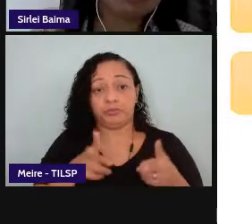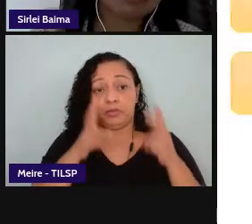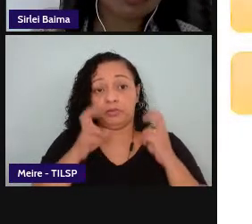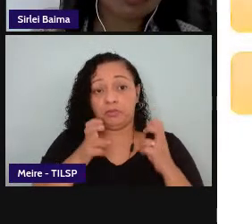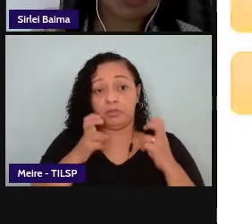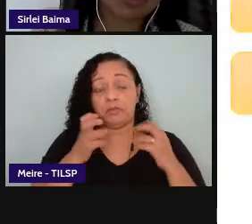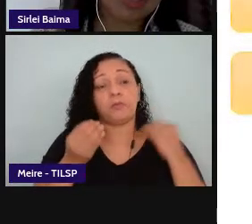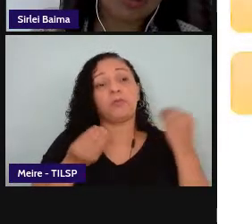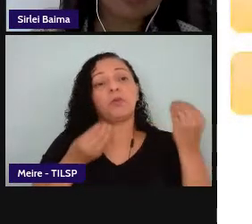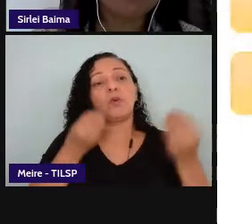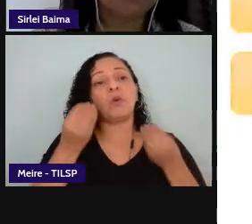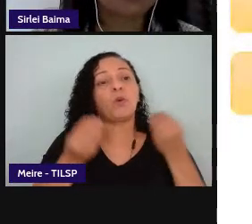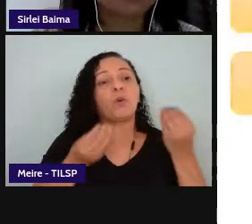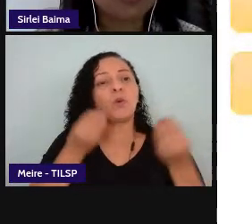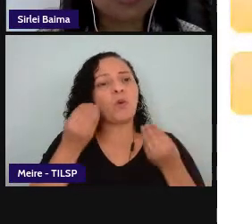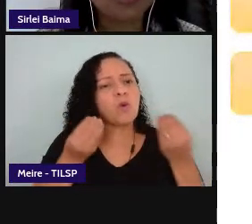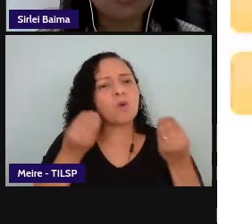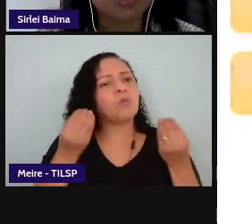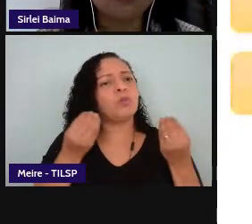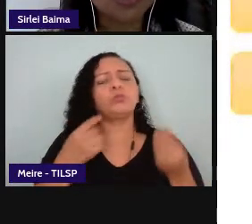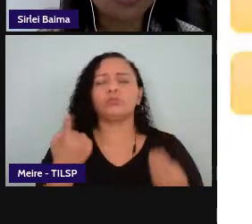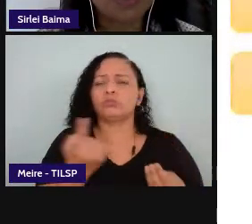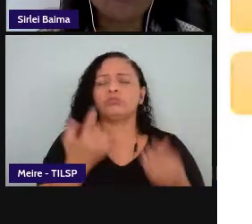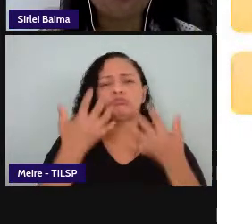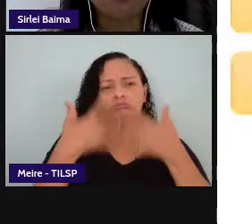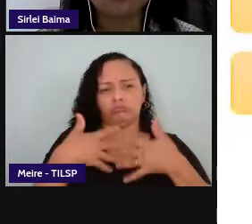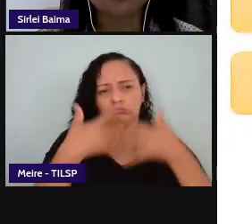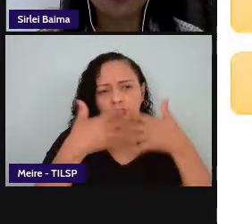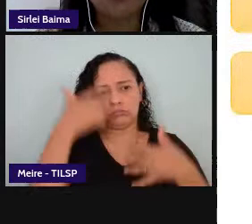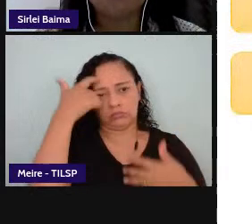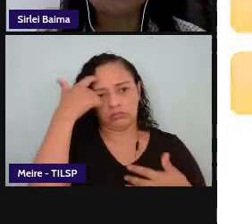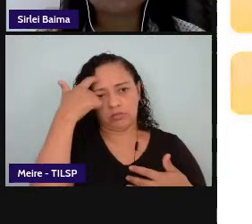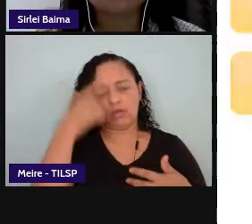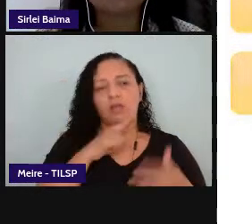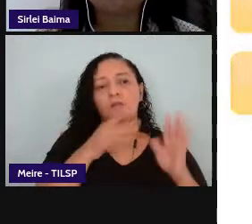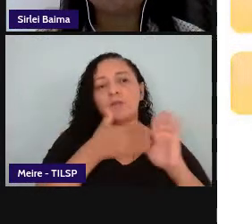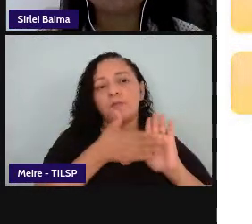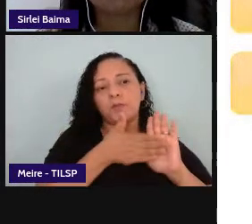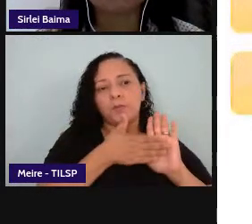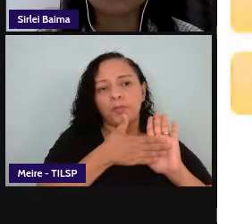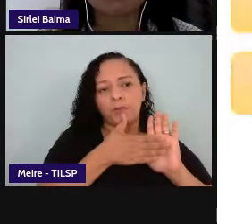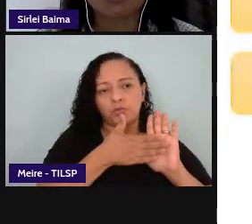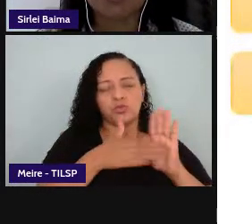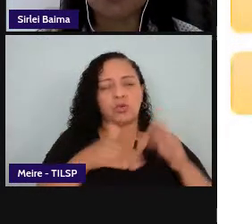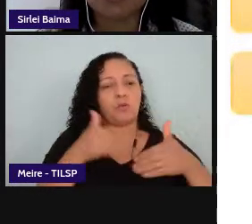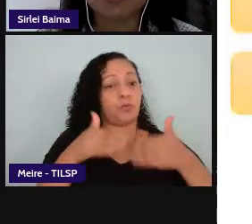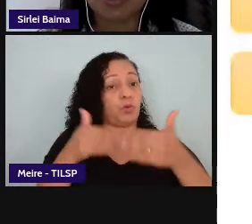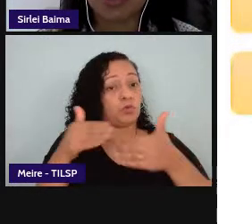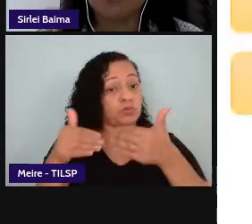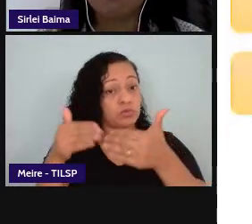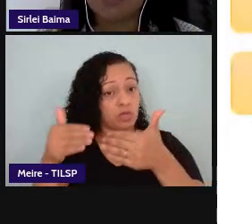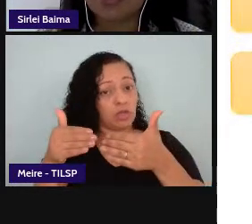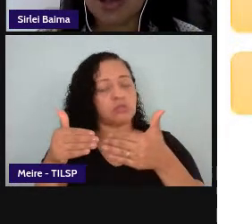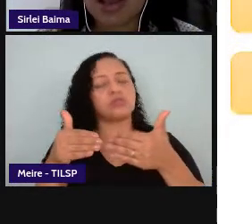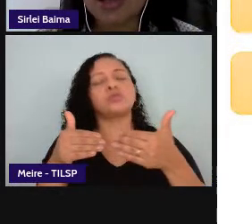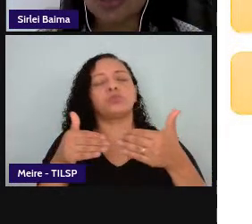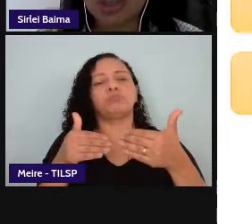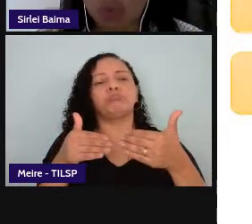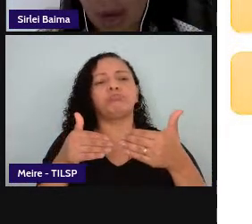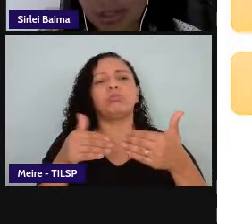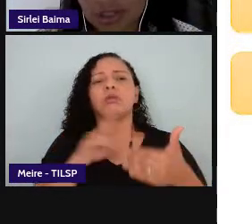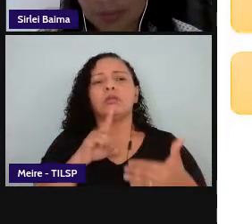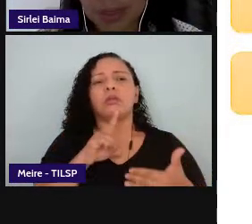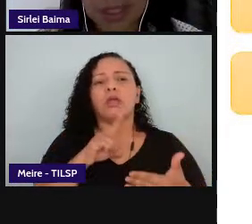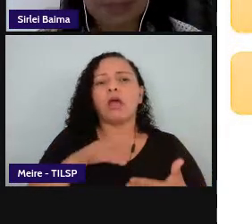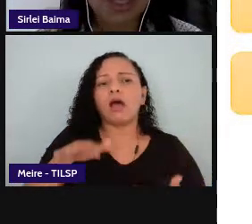na nossa reflexão nós entendemos que está proposto o processo de progressão na BNCC para a área